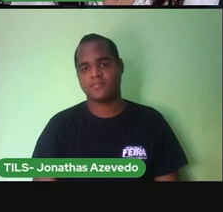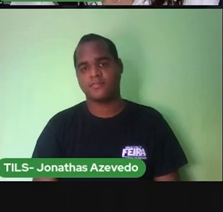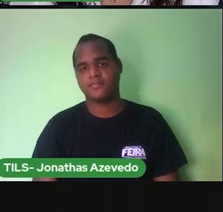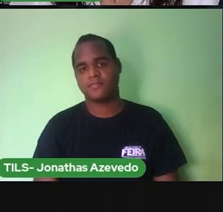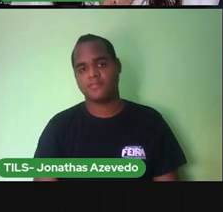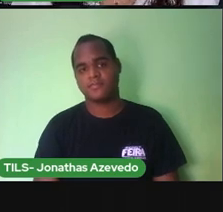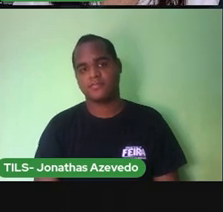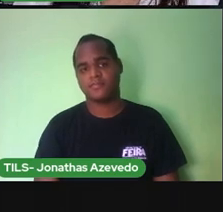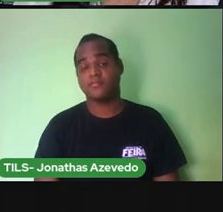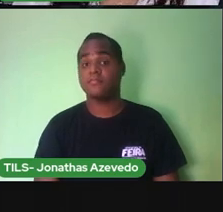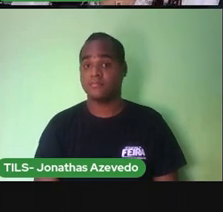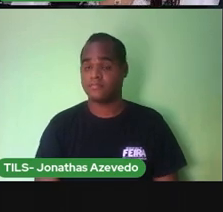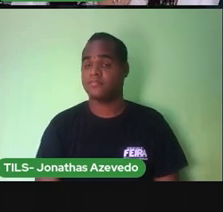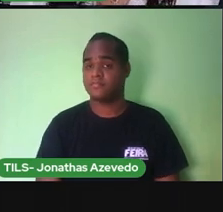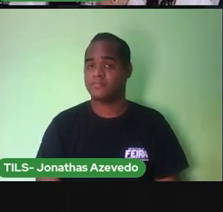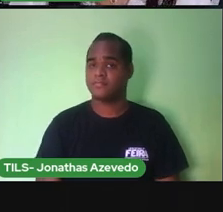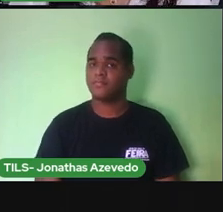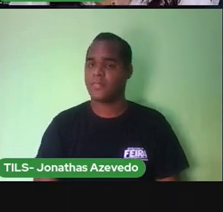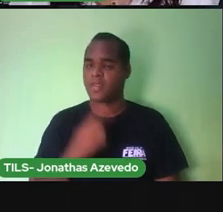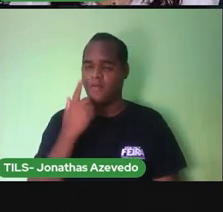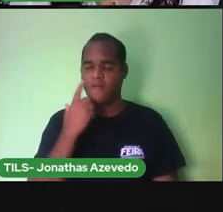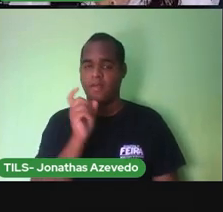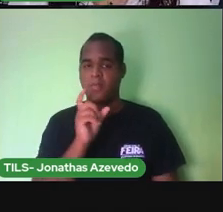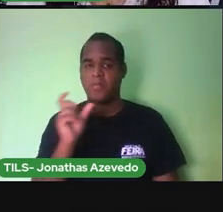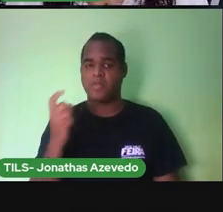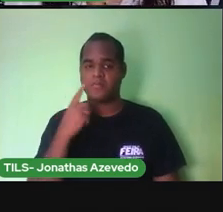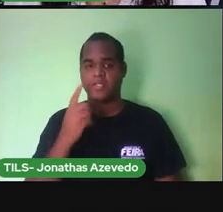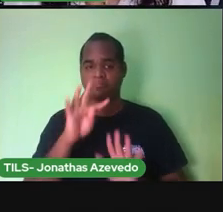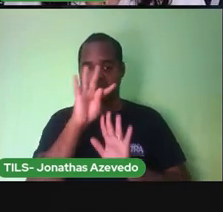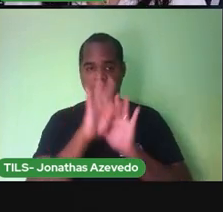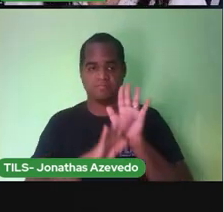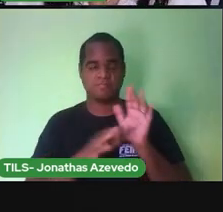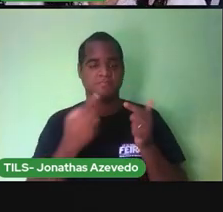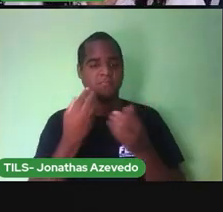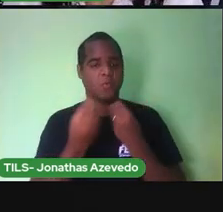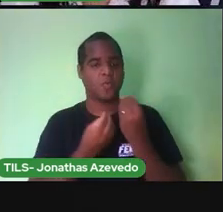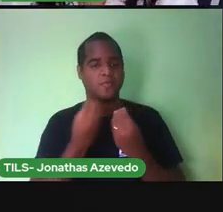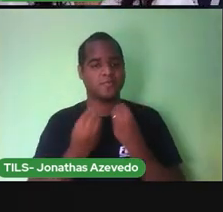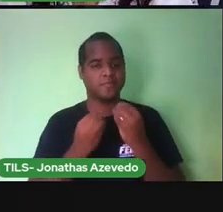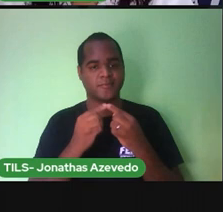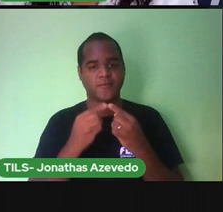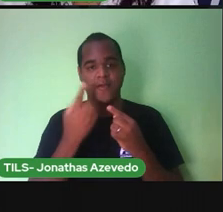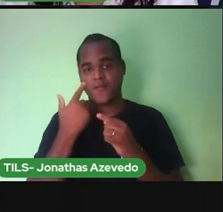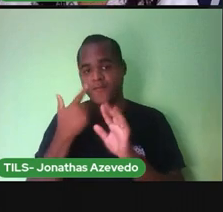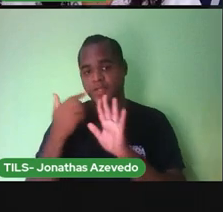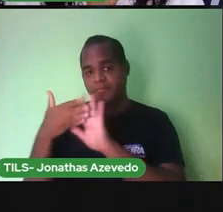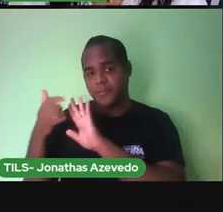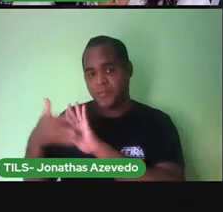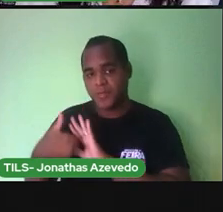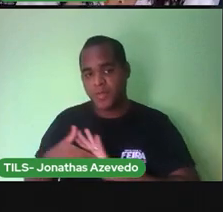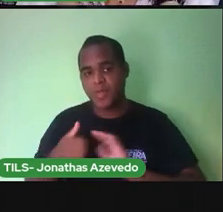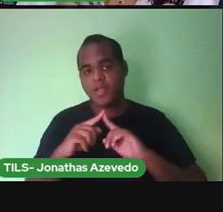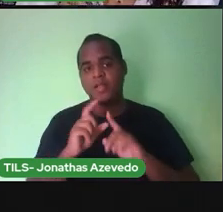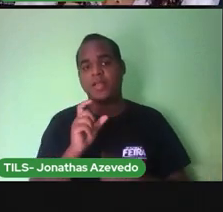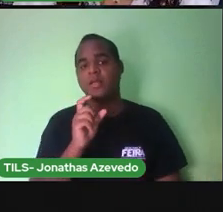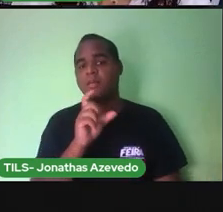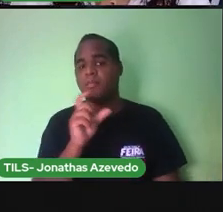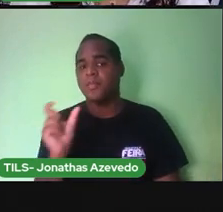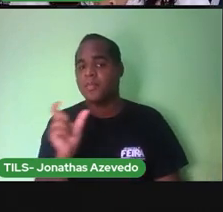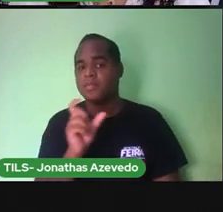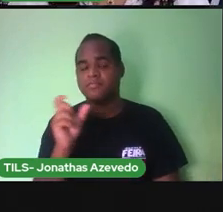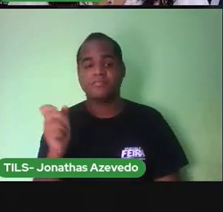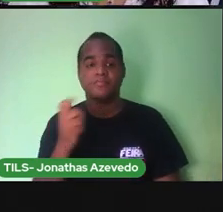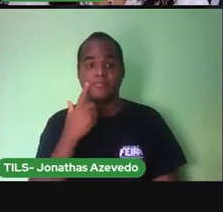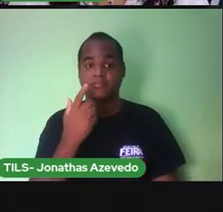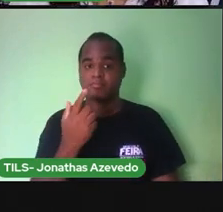As palavras ainda são do nosso texto. Vamos separar as palavras em sílabas.